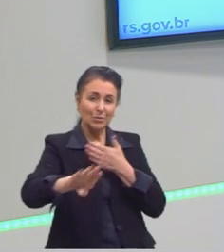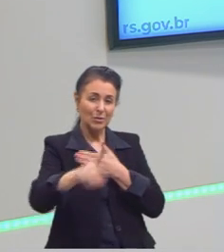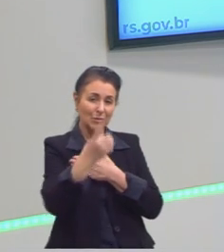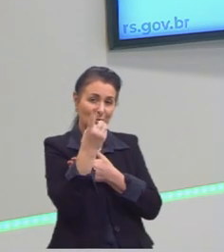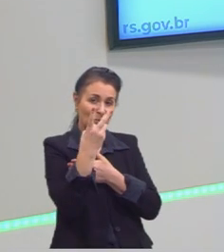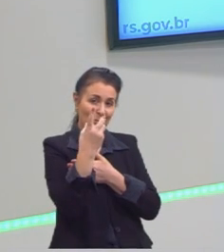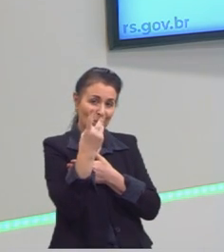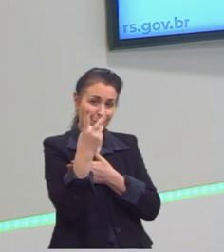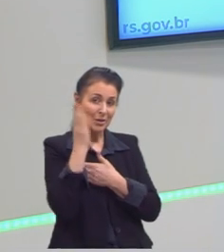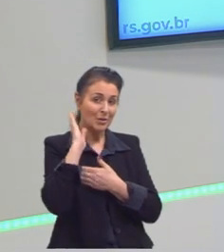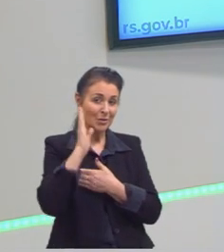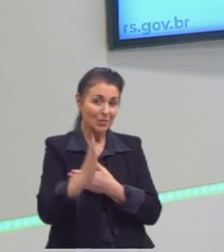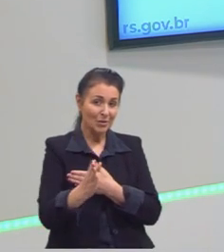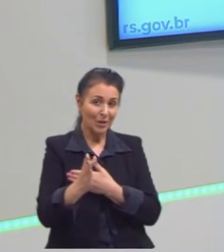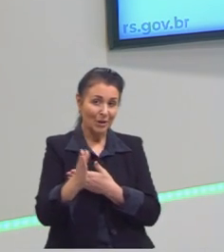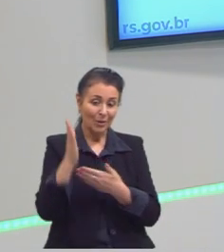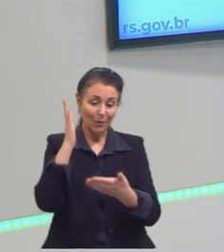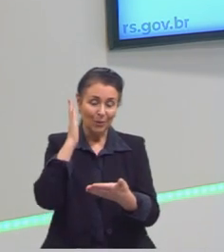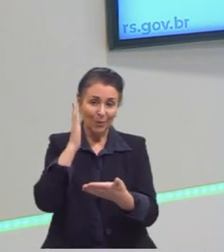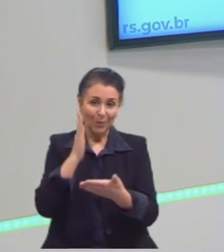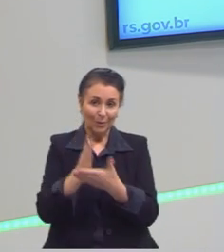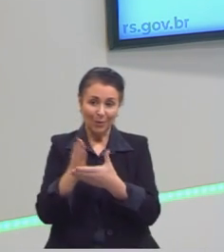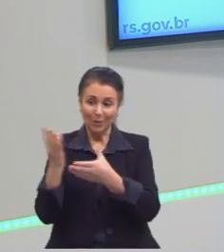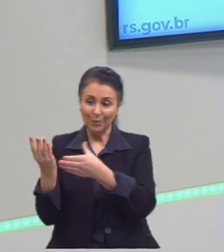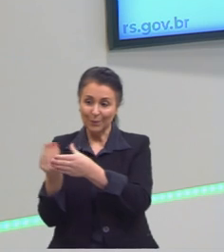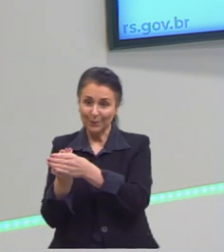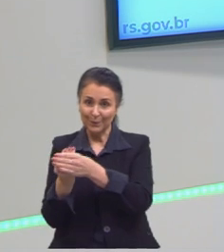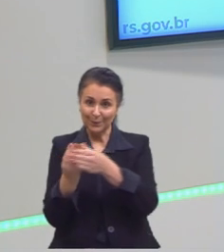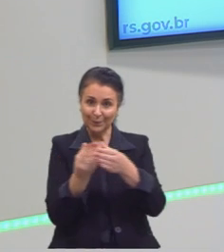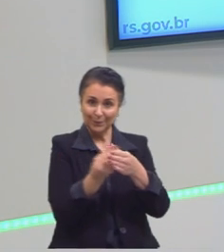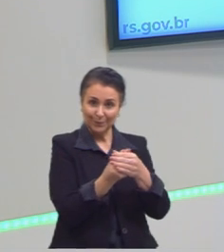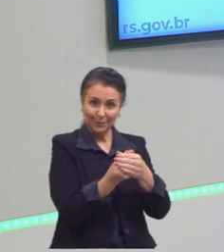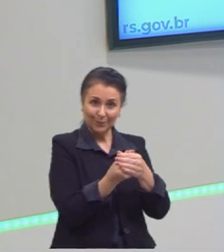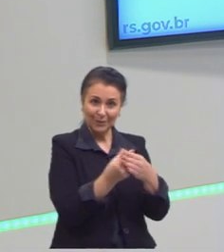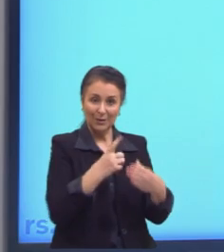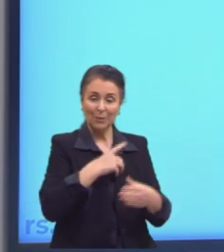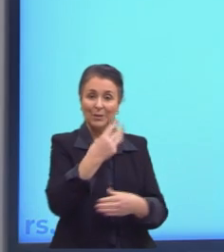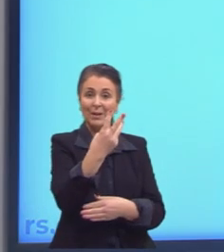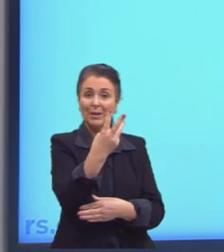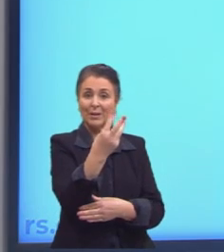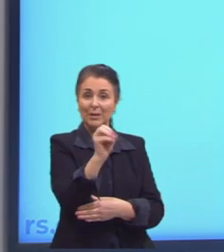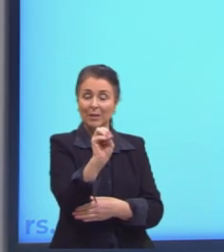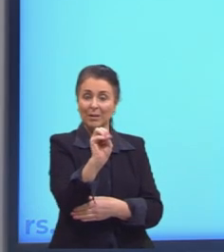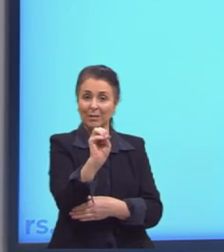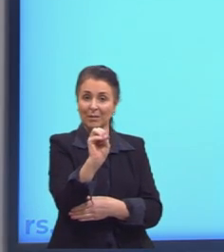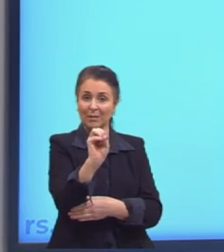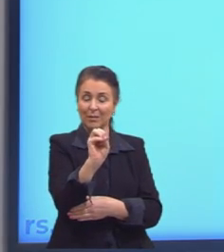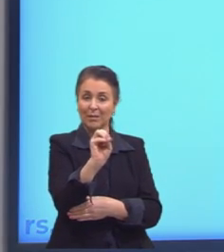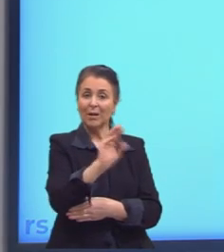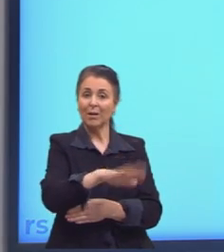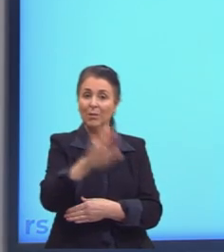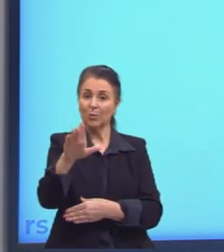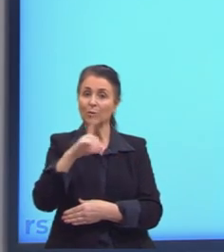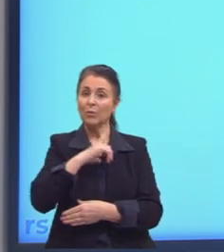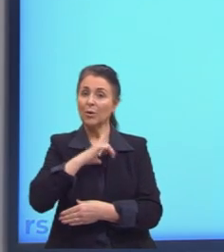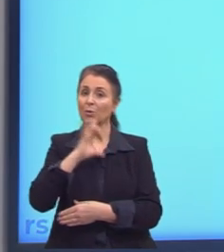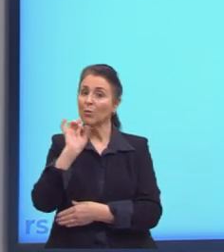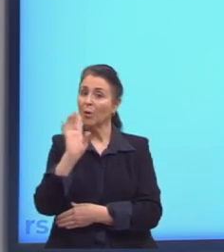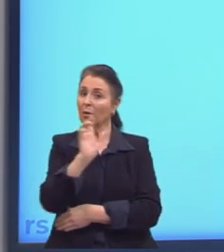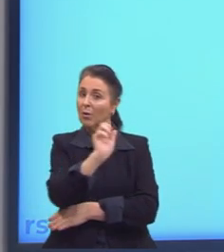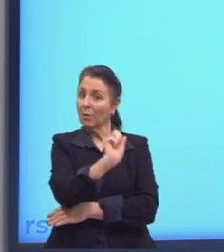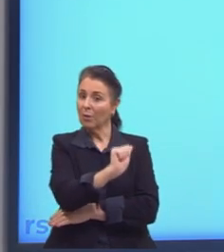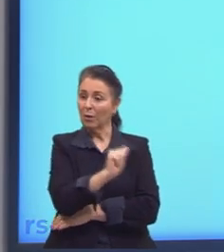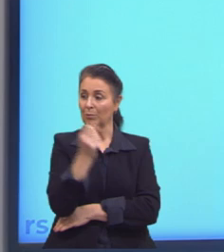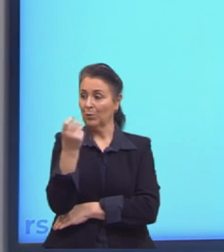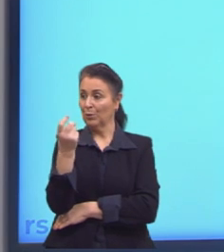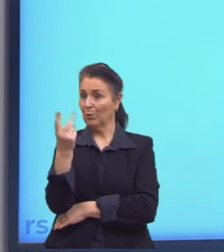tinha representado anteriormente. Portanto, eu tenho que 30 alunos possuem somente o antígeno A, enquanto